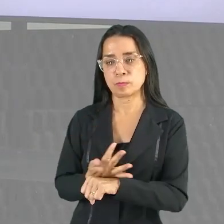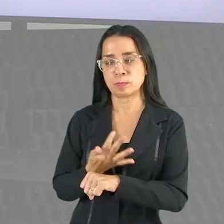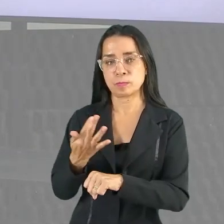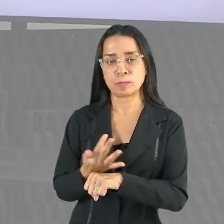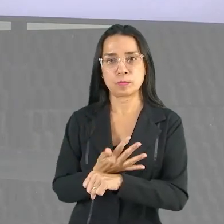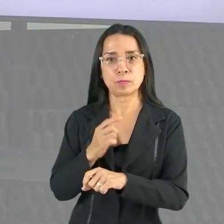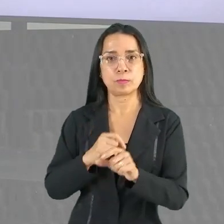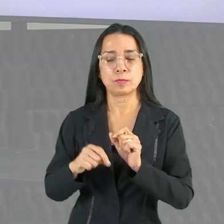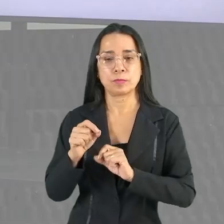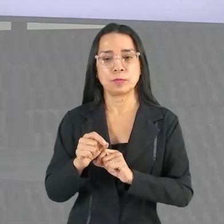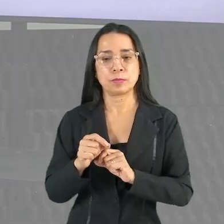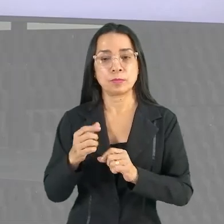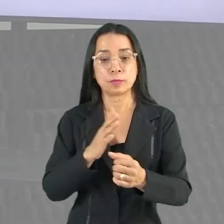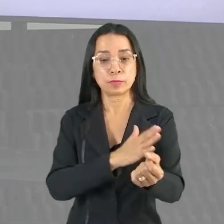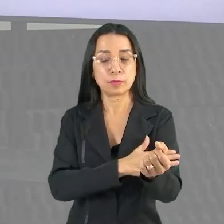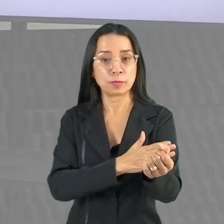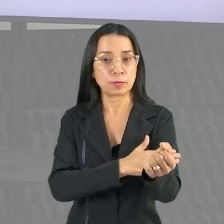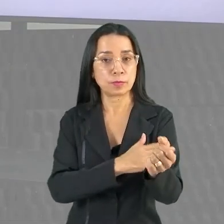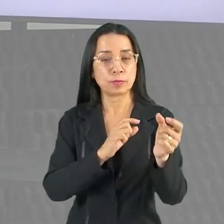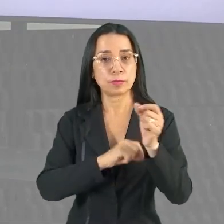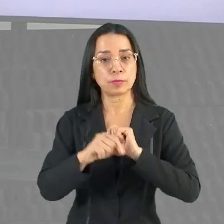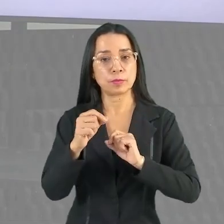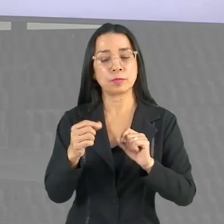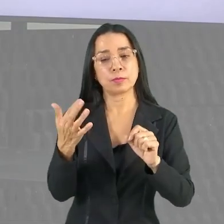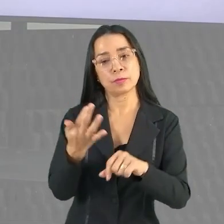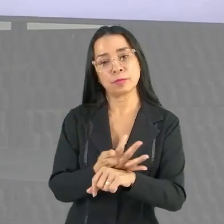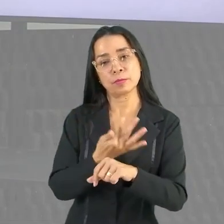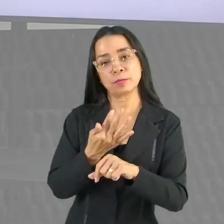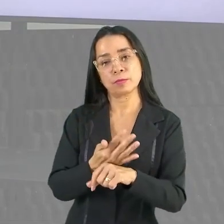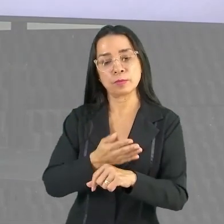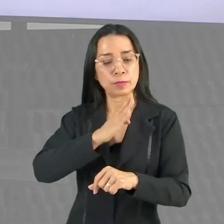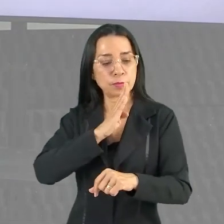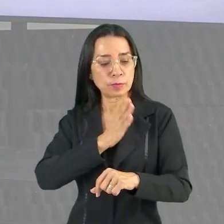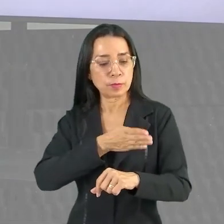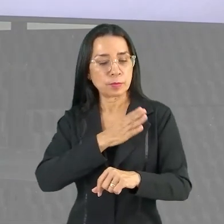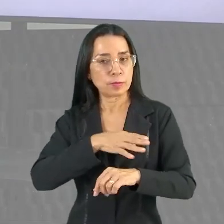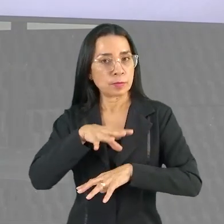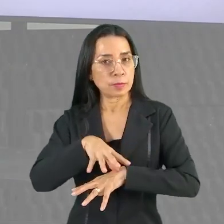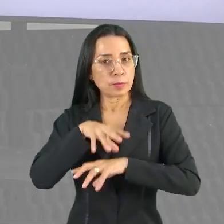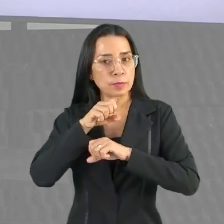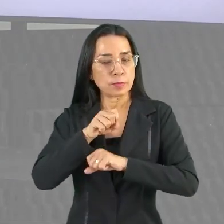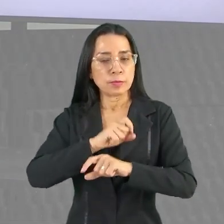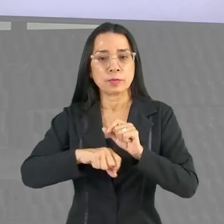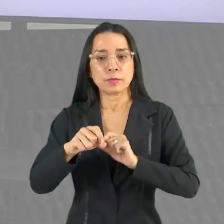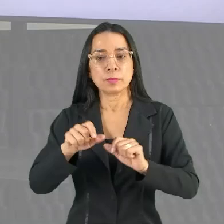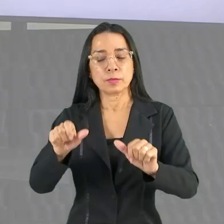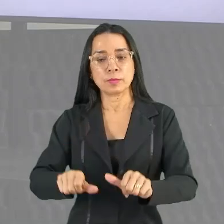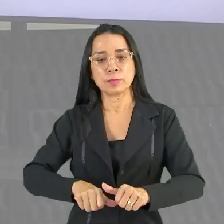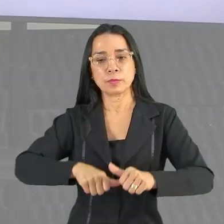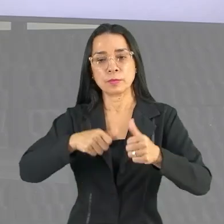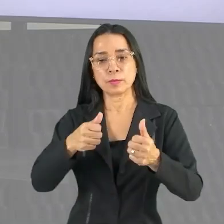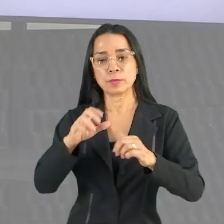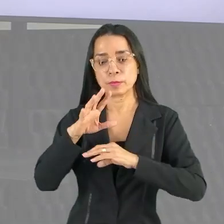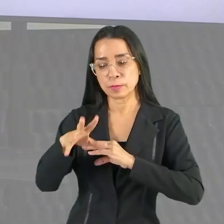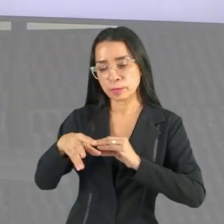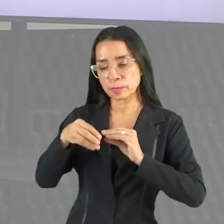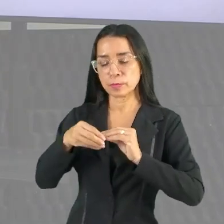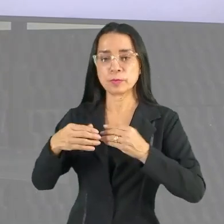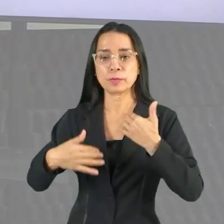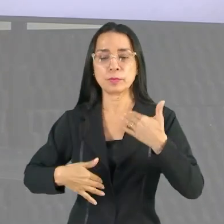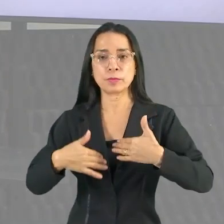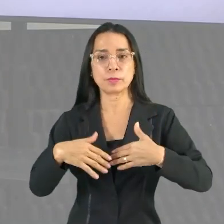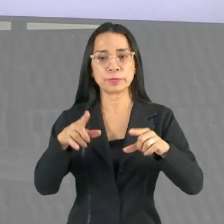muscular, vai trabalhar a sua resistência cardiorrespiratória, vai melhorar a sua composição corporal